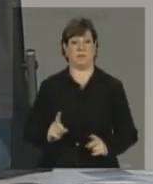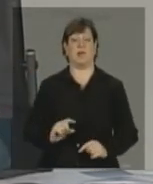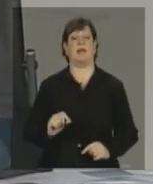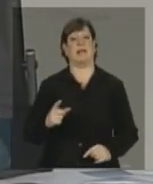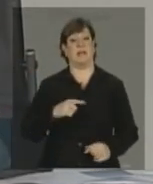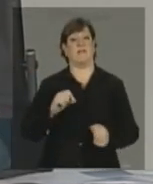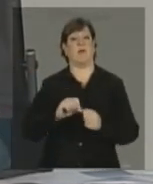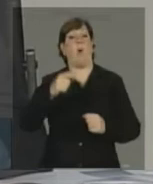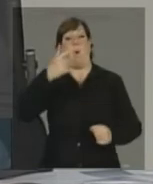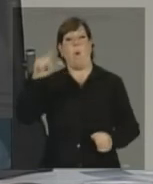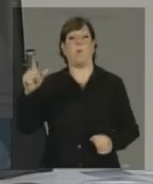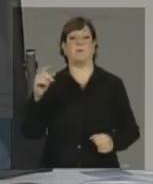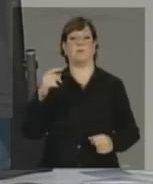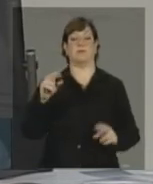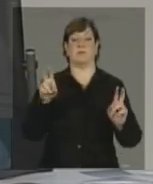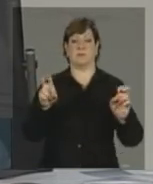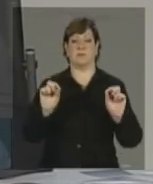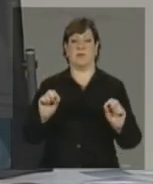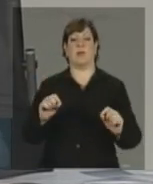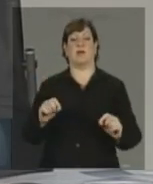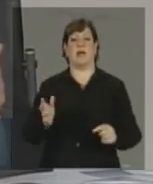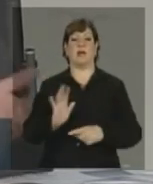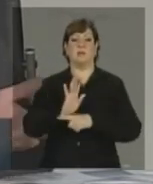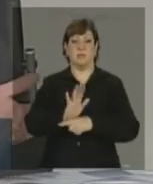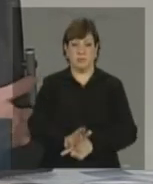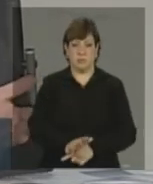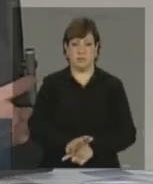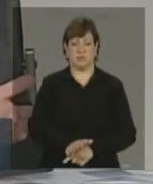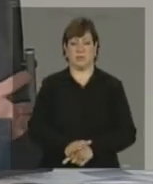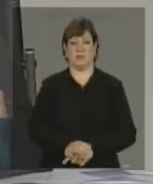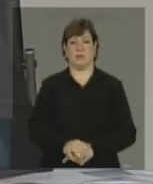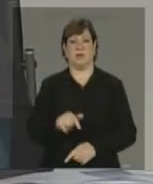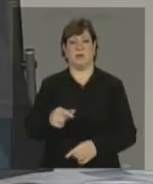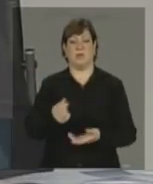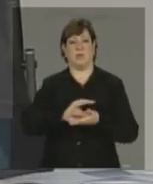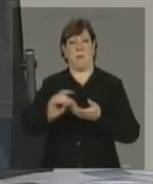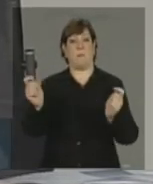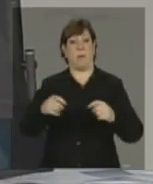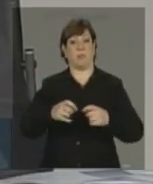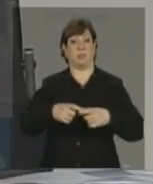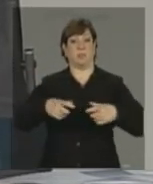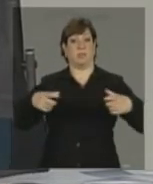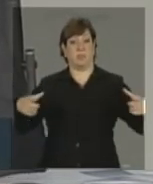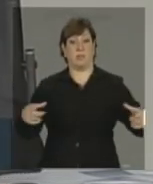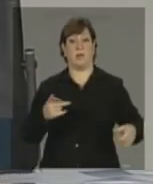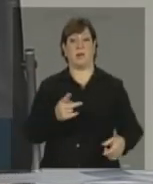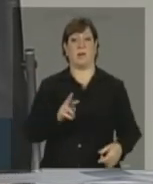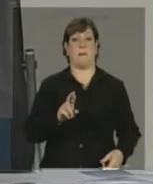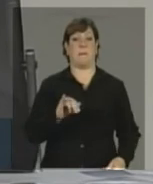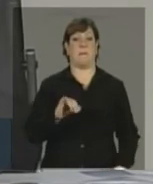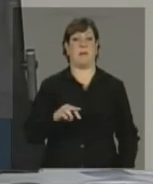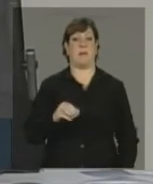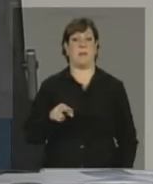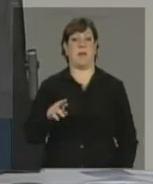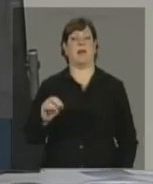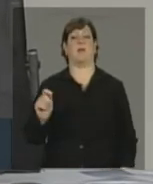itens, portanto, permitindo que o investimento possa crescer e que o primário seja